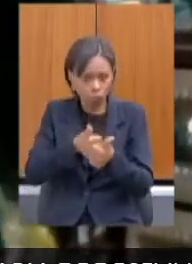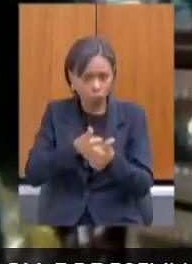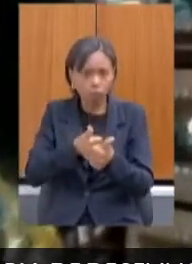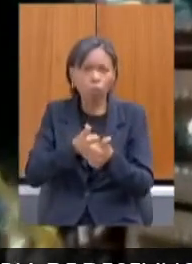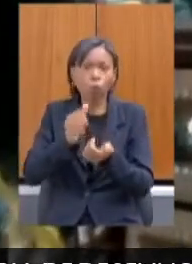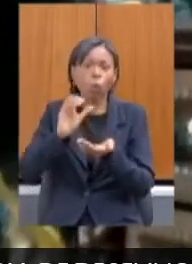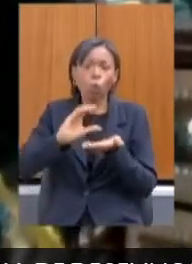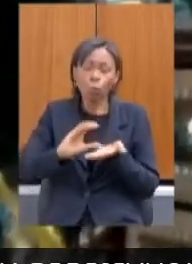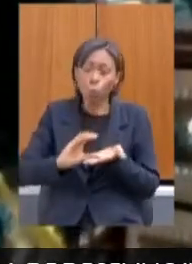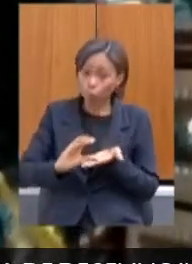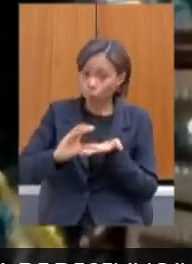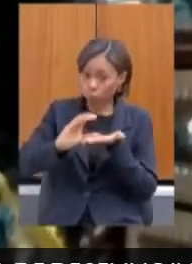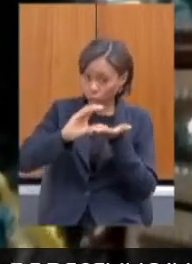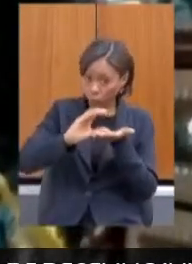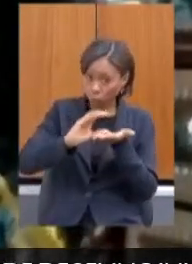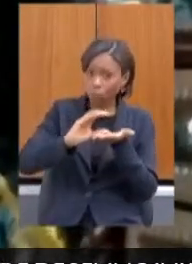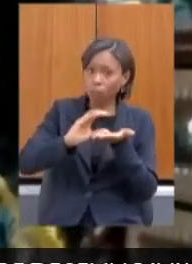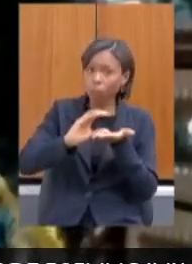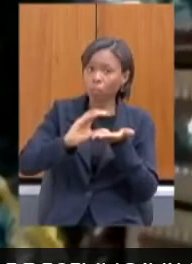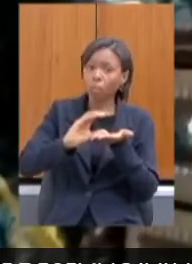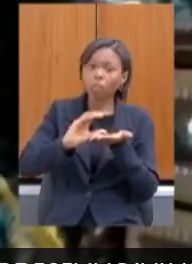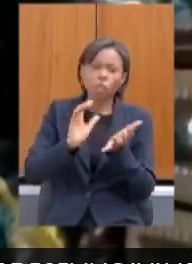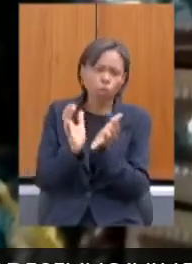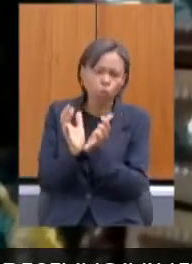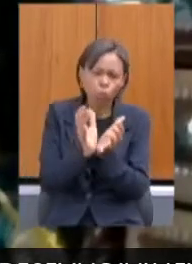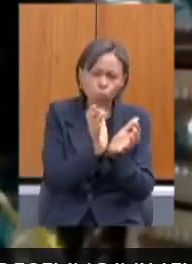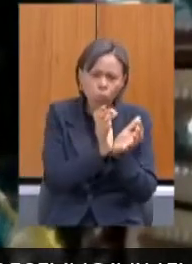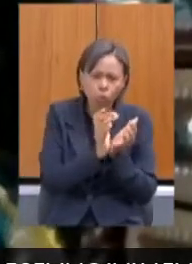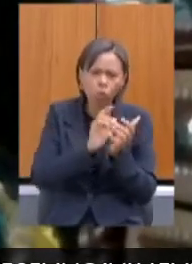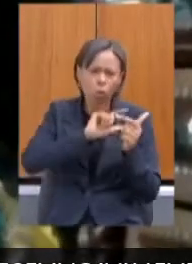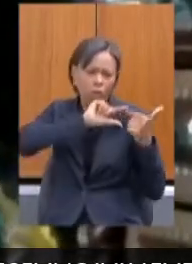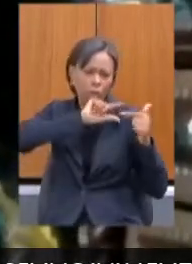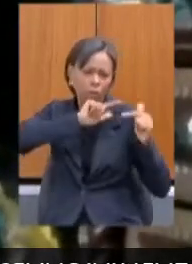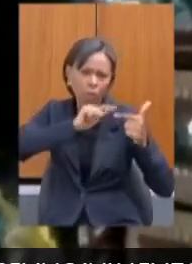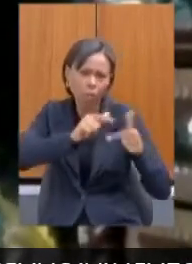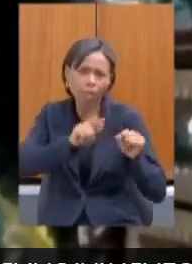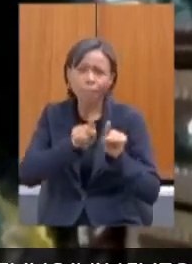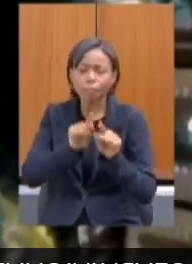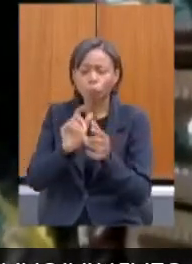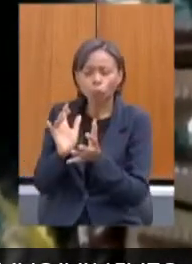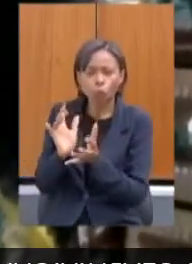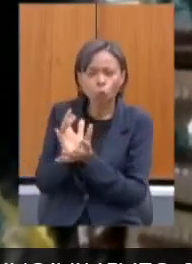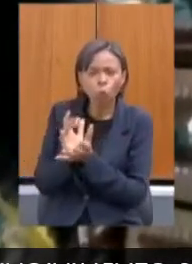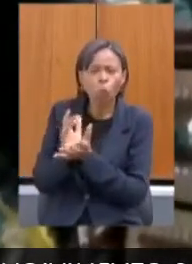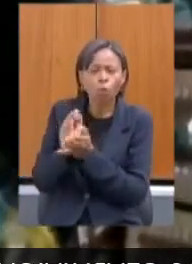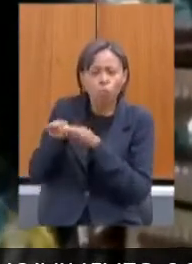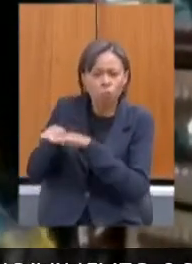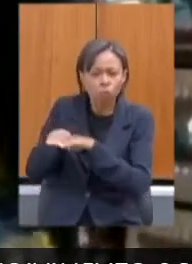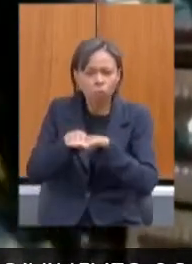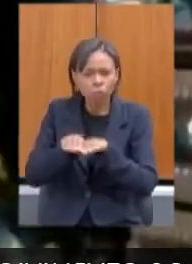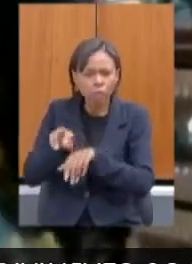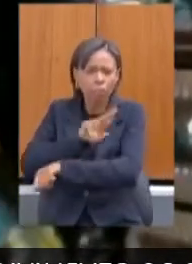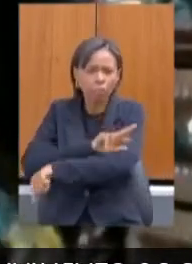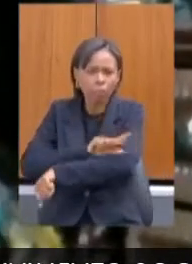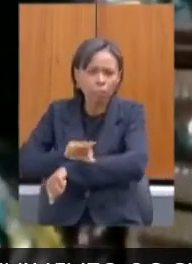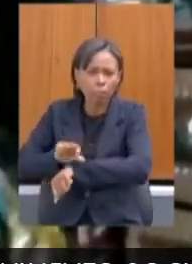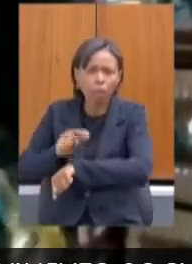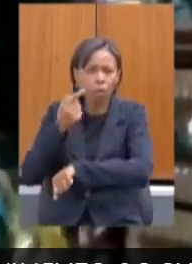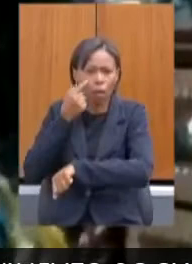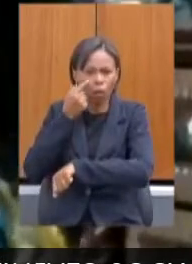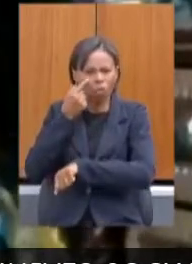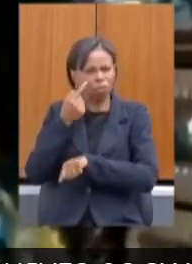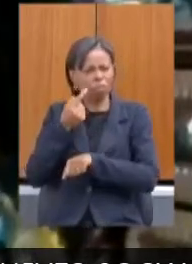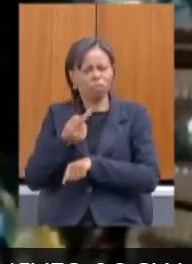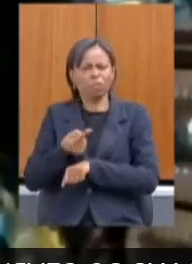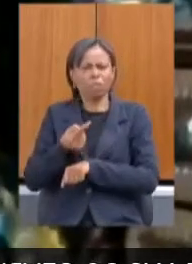de comunidades tradicionais, mas também de promoção da igualdade racial e percebo total abandono